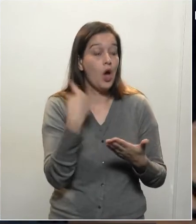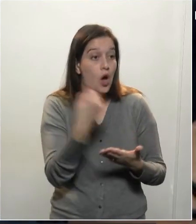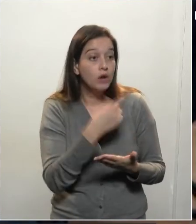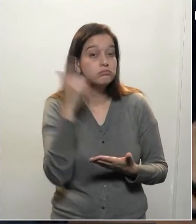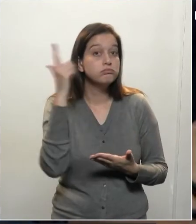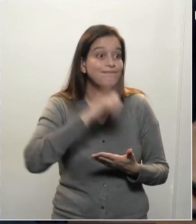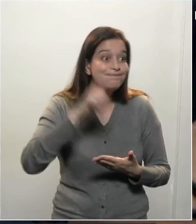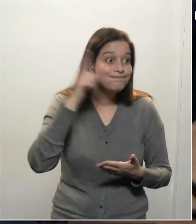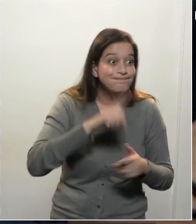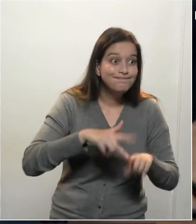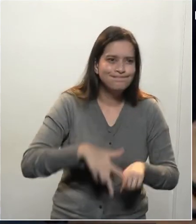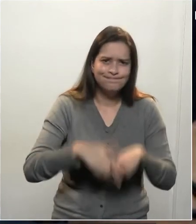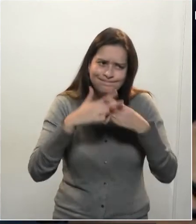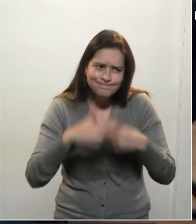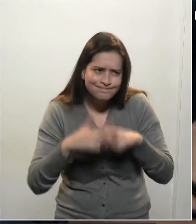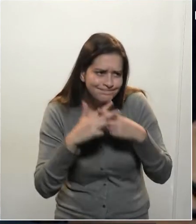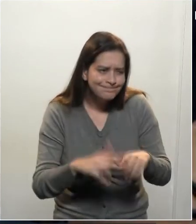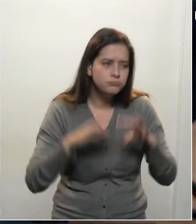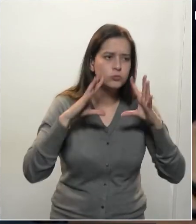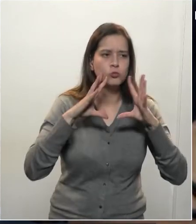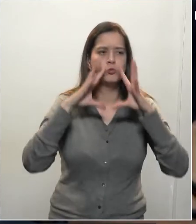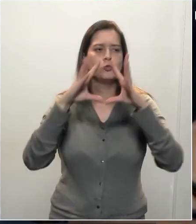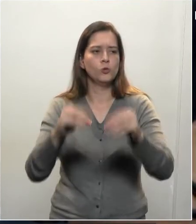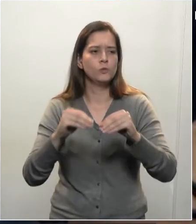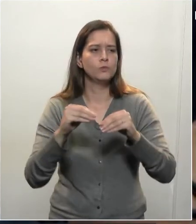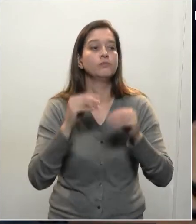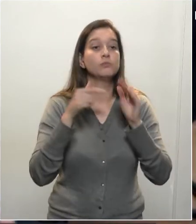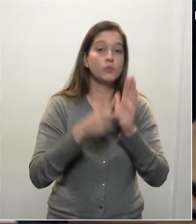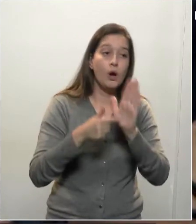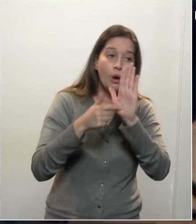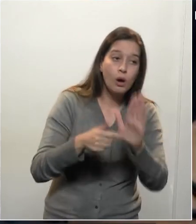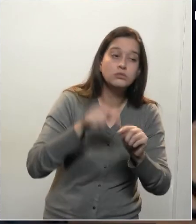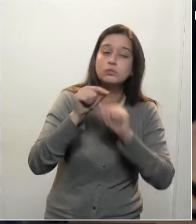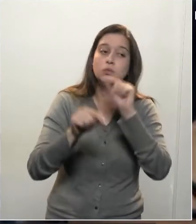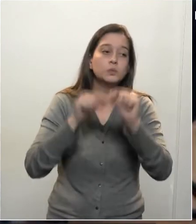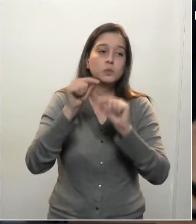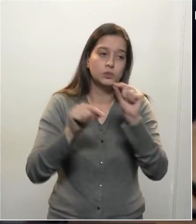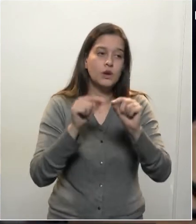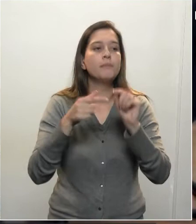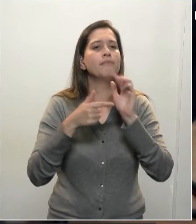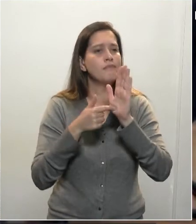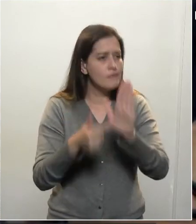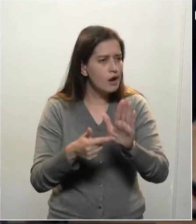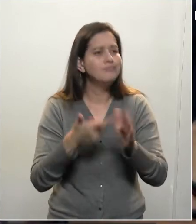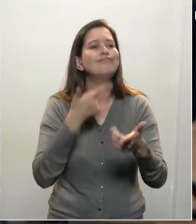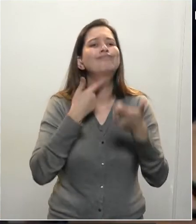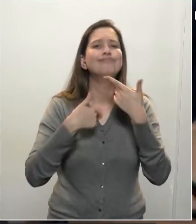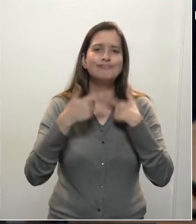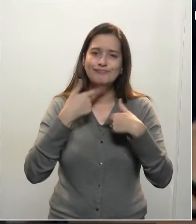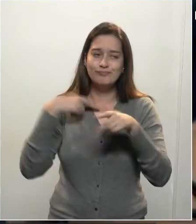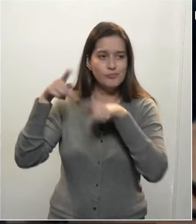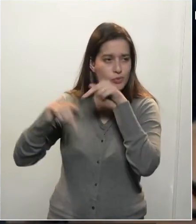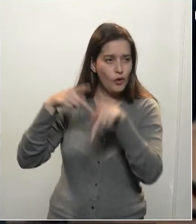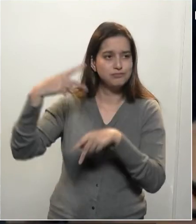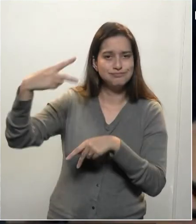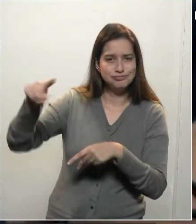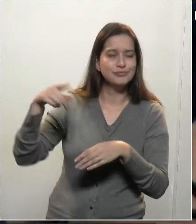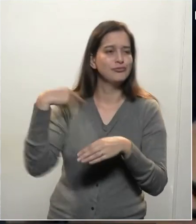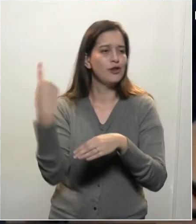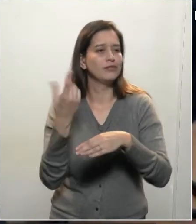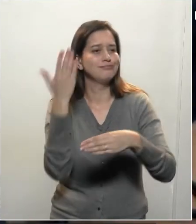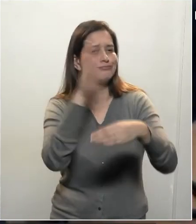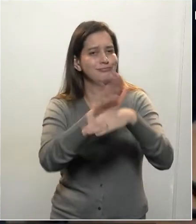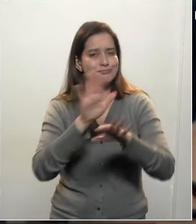Uma demonstração da que essa casa aqui trabalha em consonância com os desejos da população. A retirada da